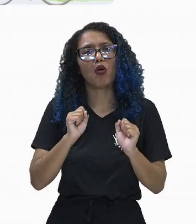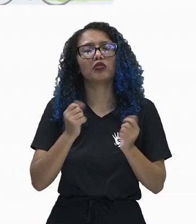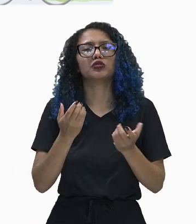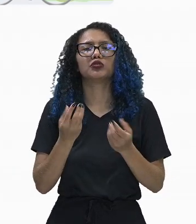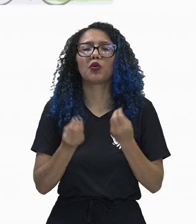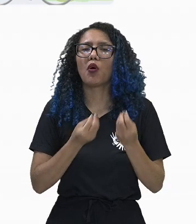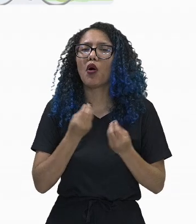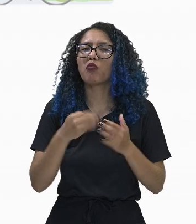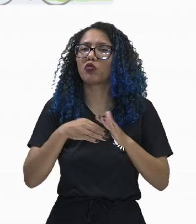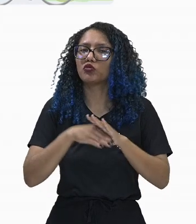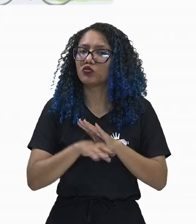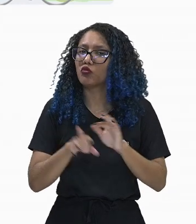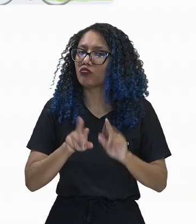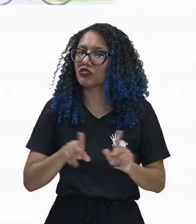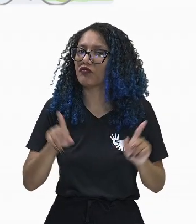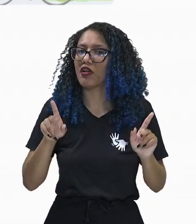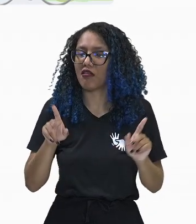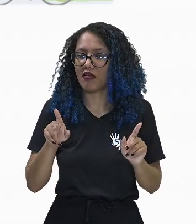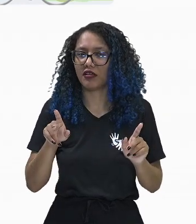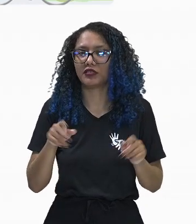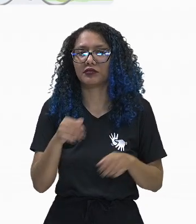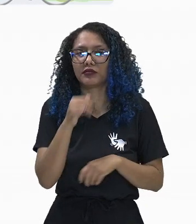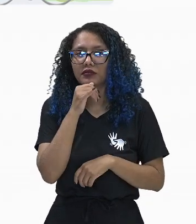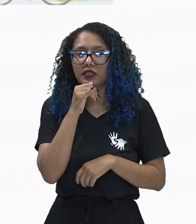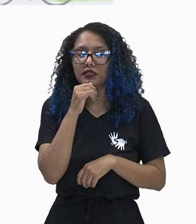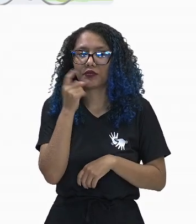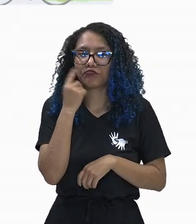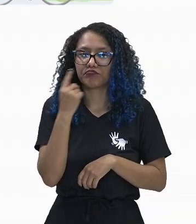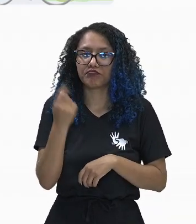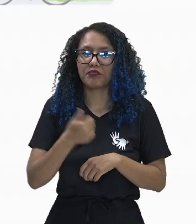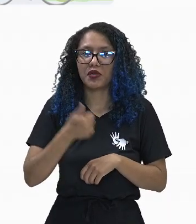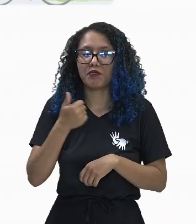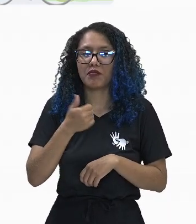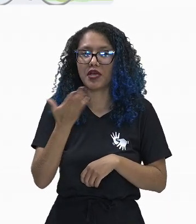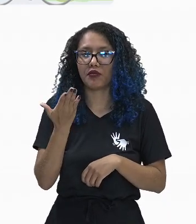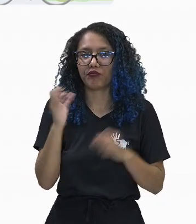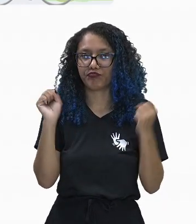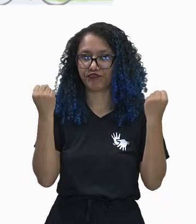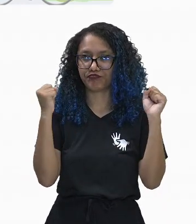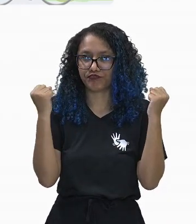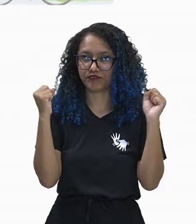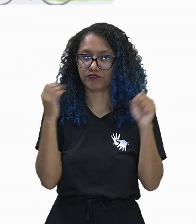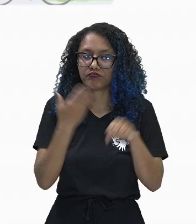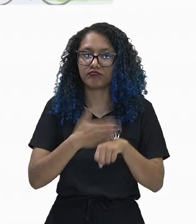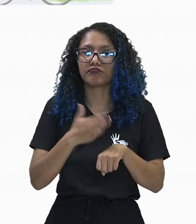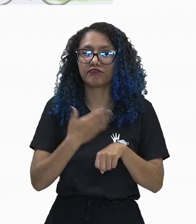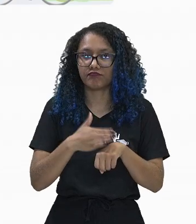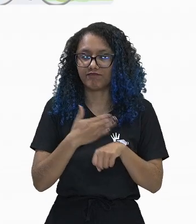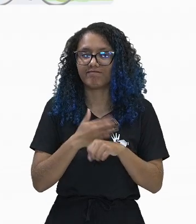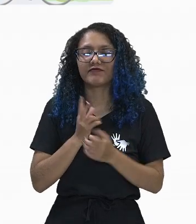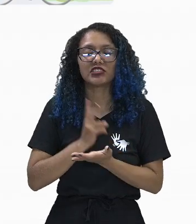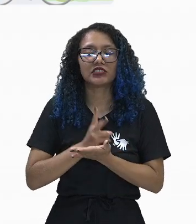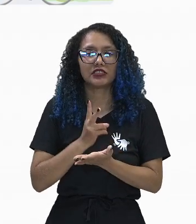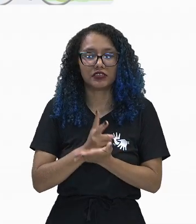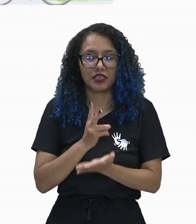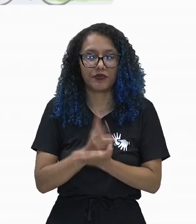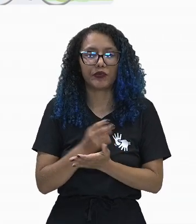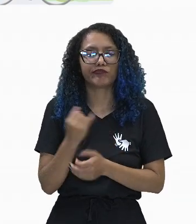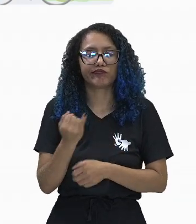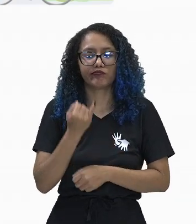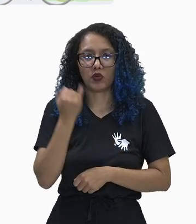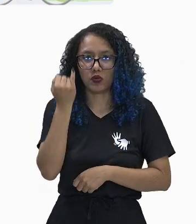diferenciados. Nós temos aí o primeiro, praticar atividade física regular. Isso é importantíssimo